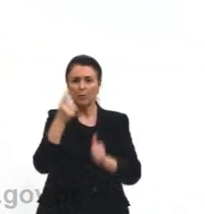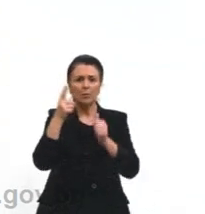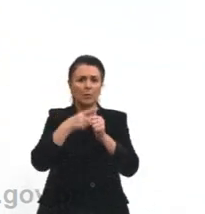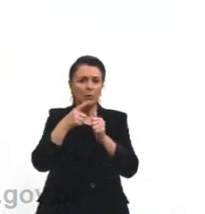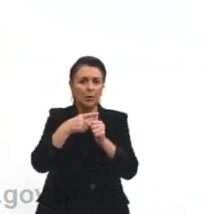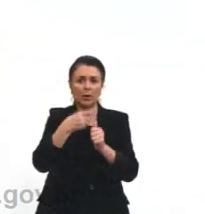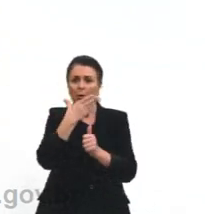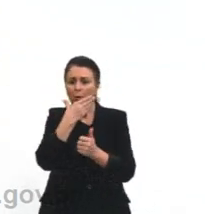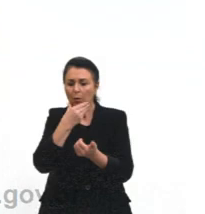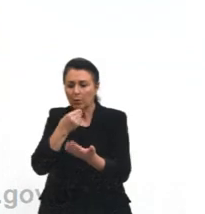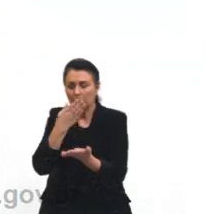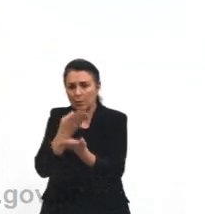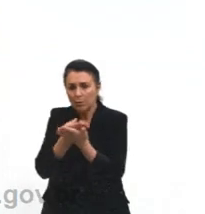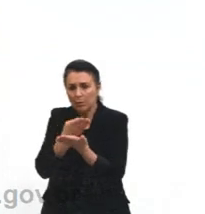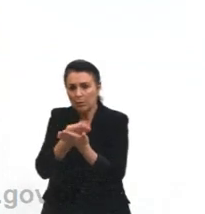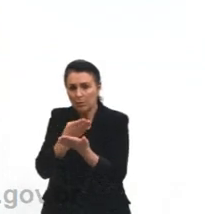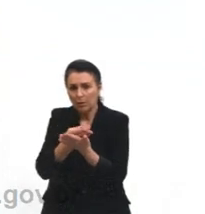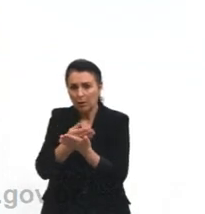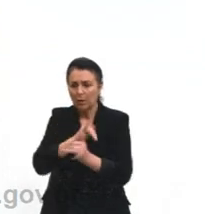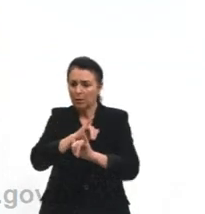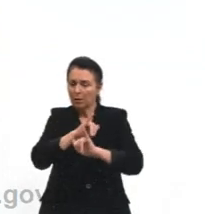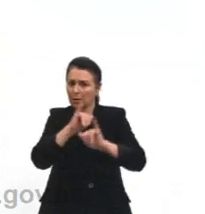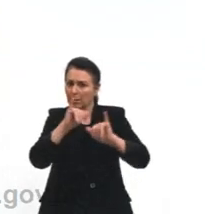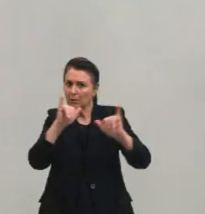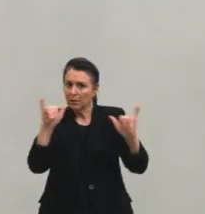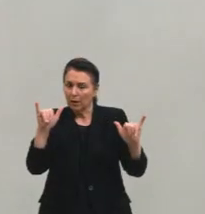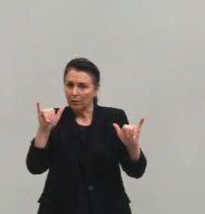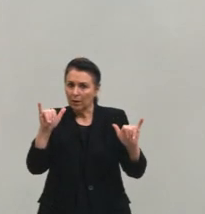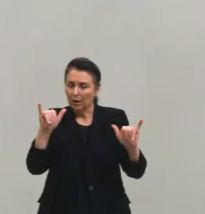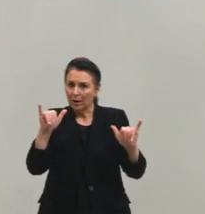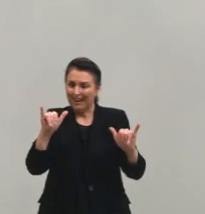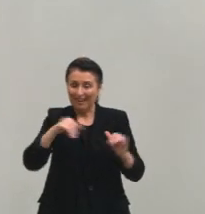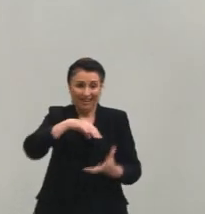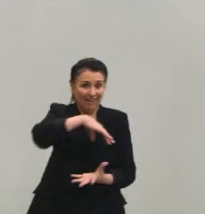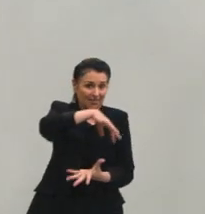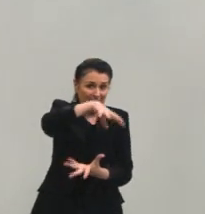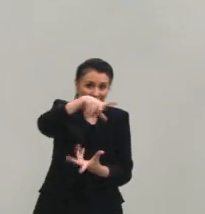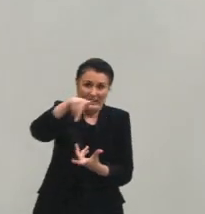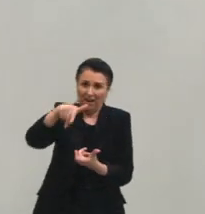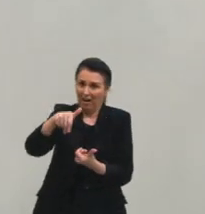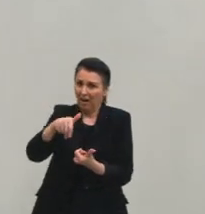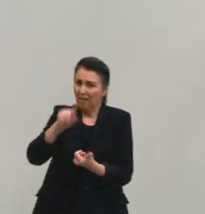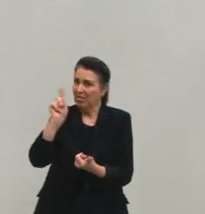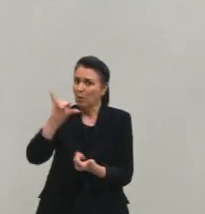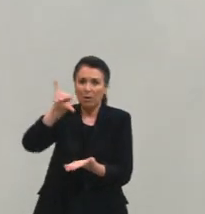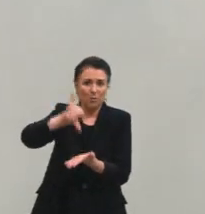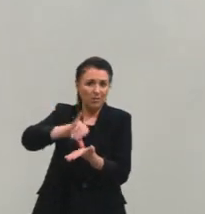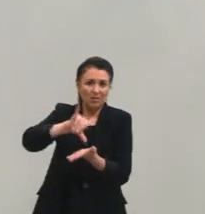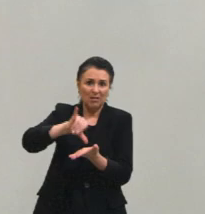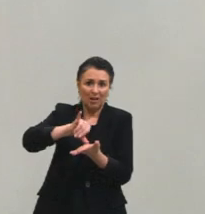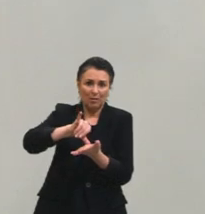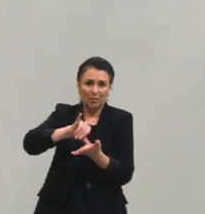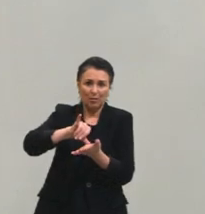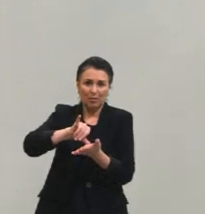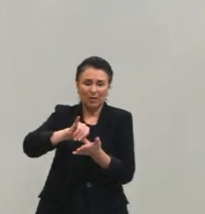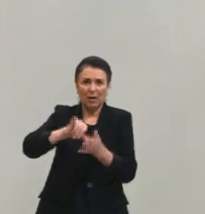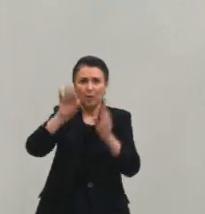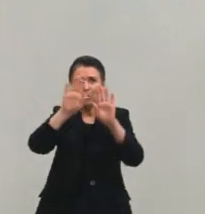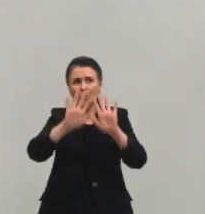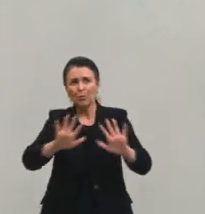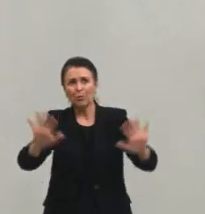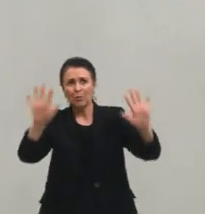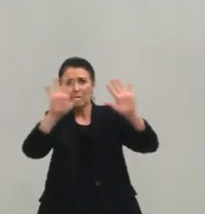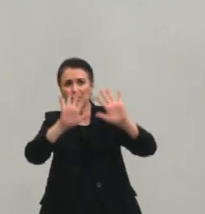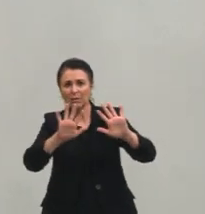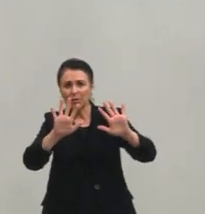estudioso que falou que a Terra não estava no centro do universo. Até o momento, até Aristóteles, a gente tinha que